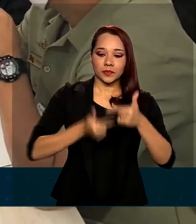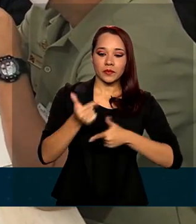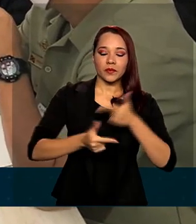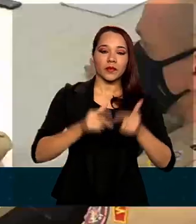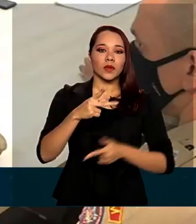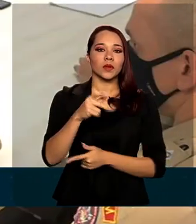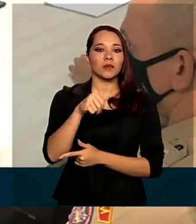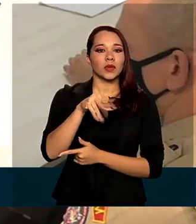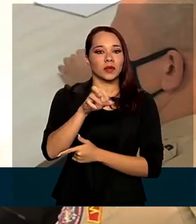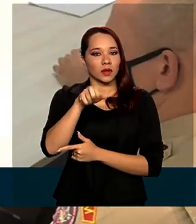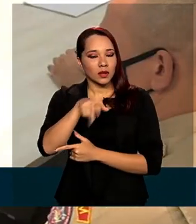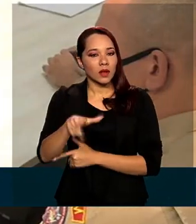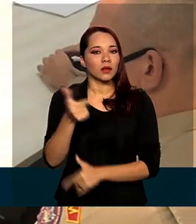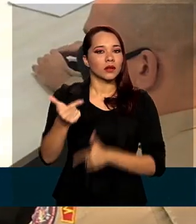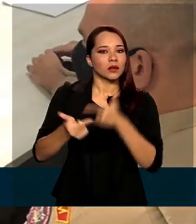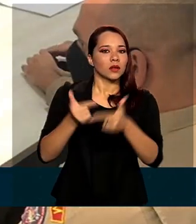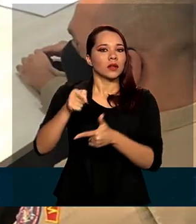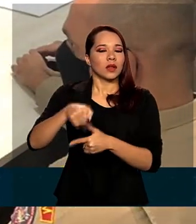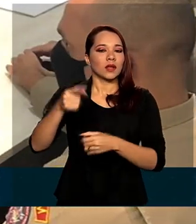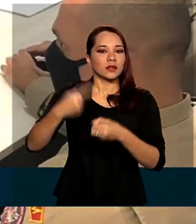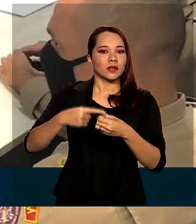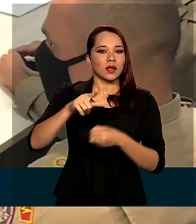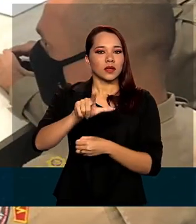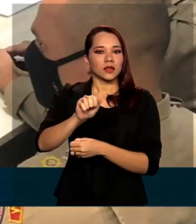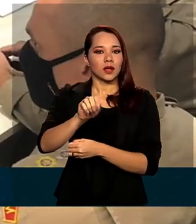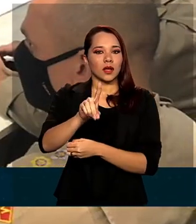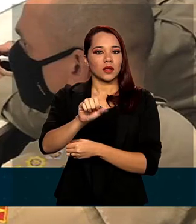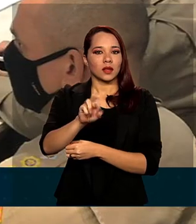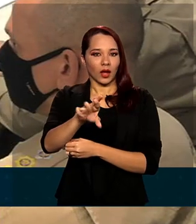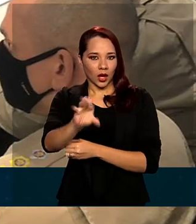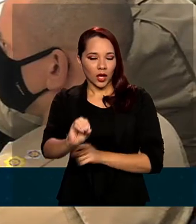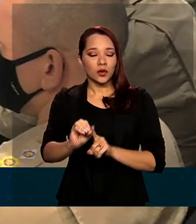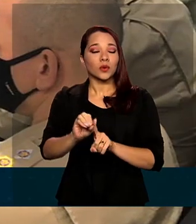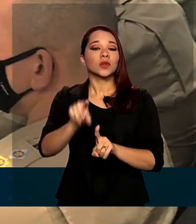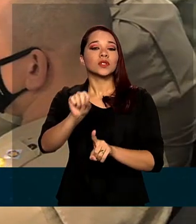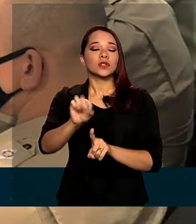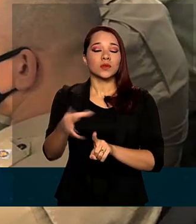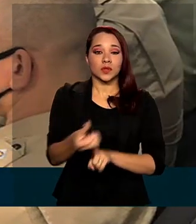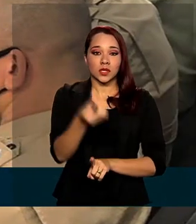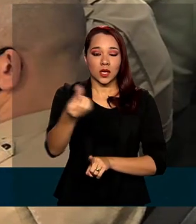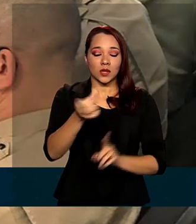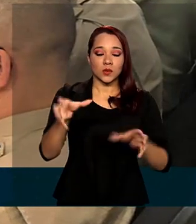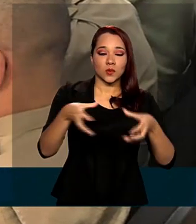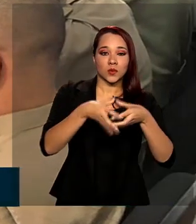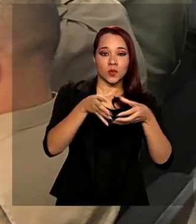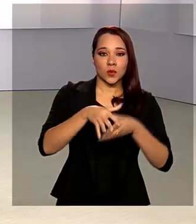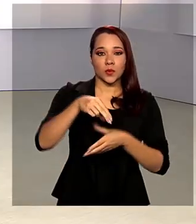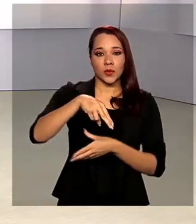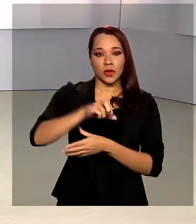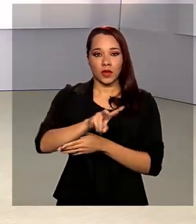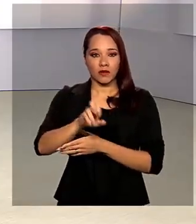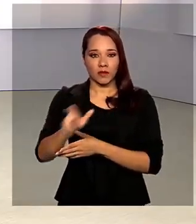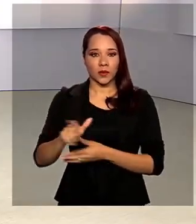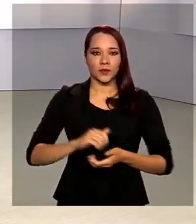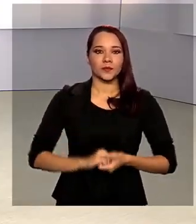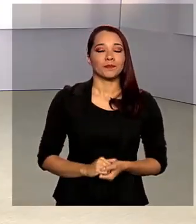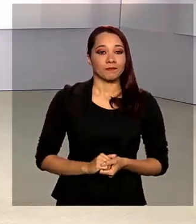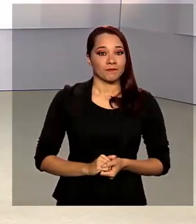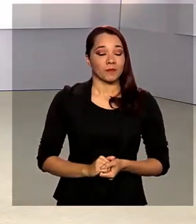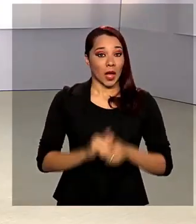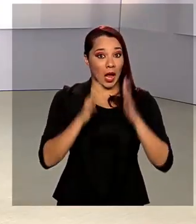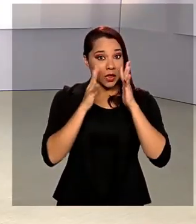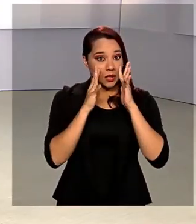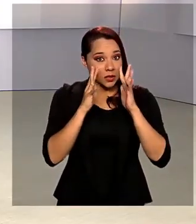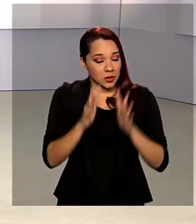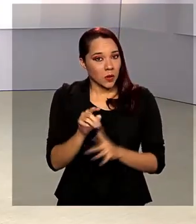Pantanal funciona na cidade de Ladário, no comando do 6º Distrito Naval. E atenção